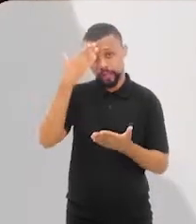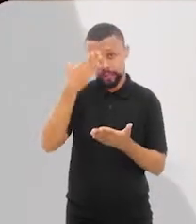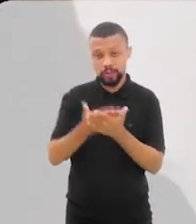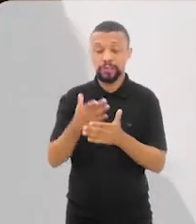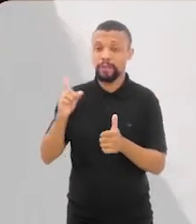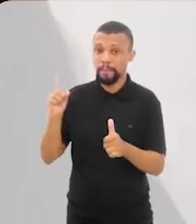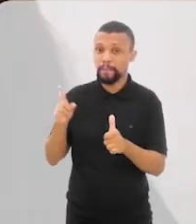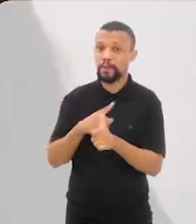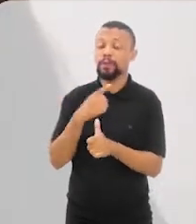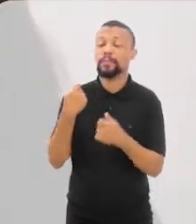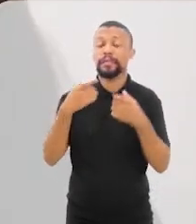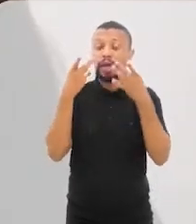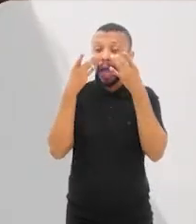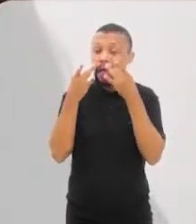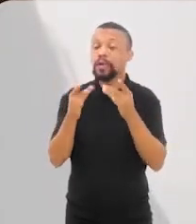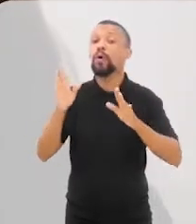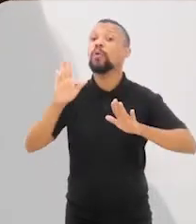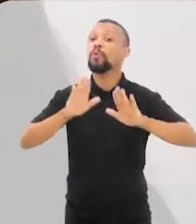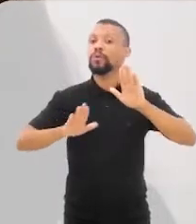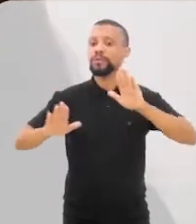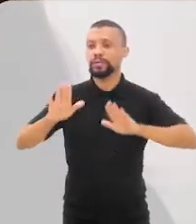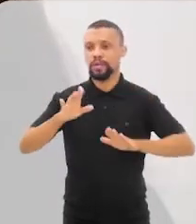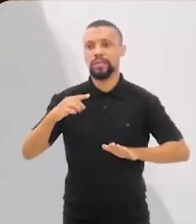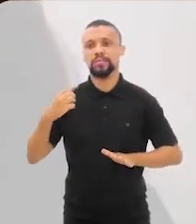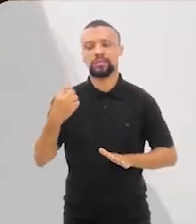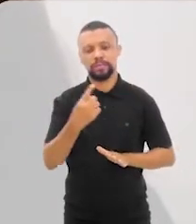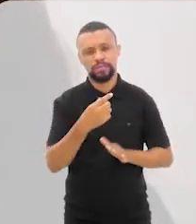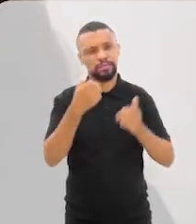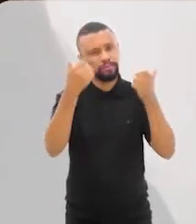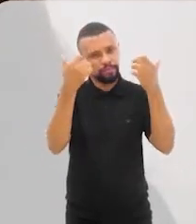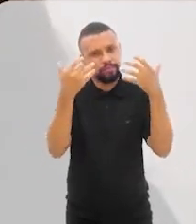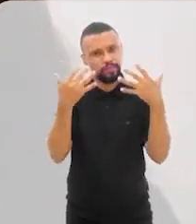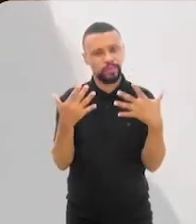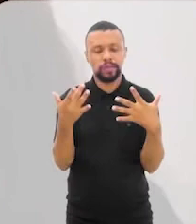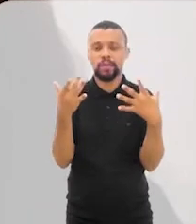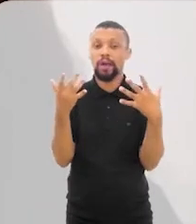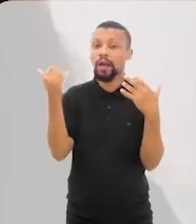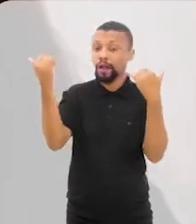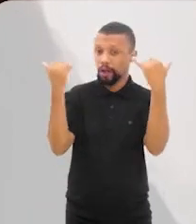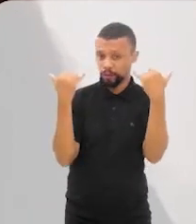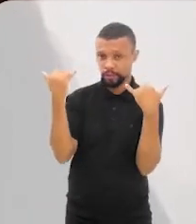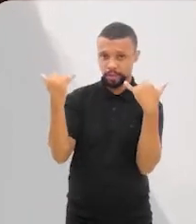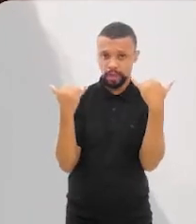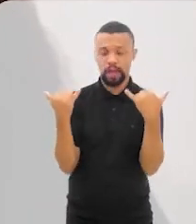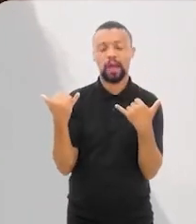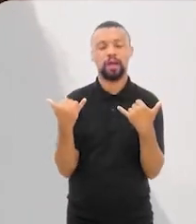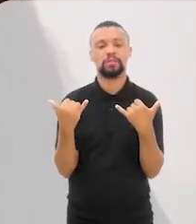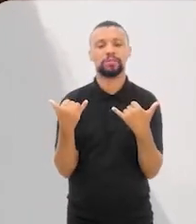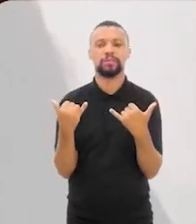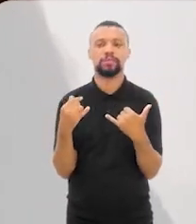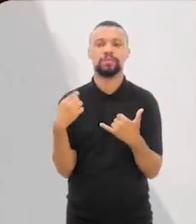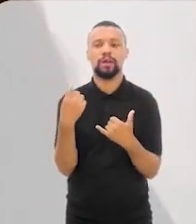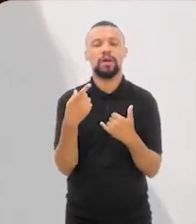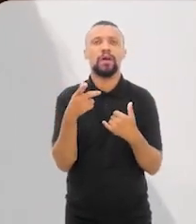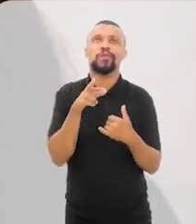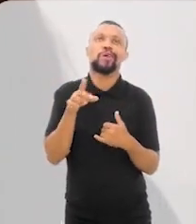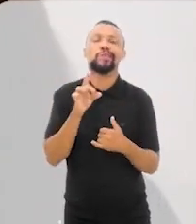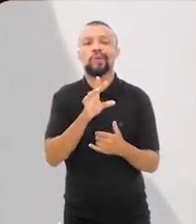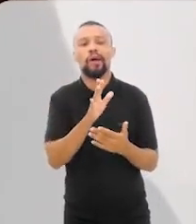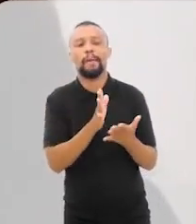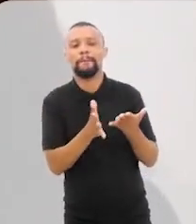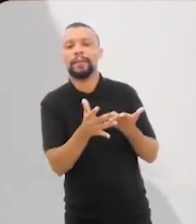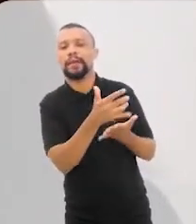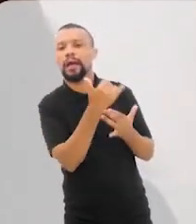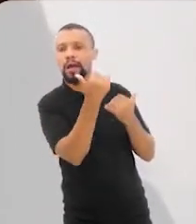Acho que o primeiro deles, assim, a gente tem que tomar muito cuidado, porque hoje em dia com a Lei de Áudio e Proteção de Dados, a gente não pode simplesmente